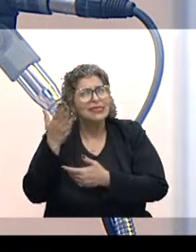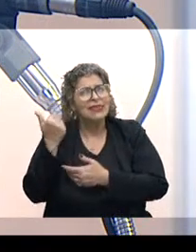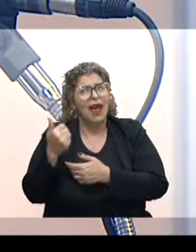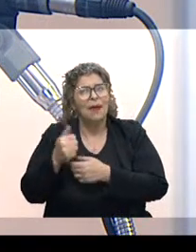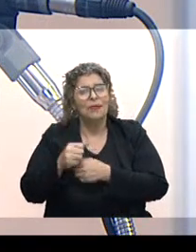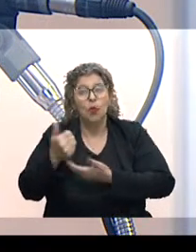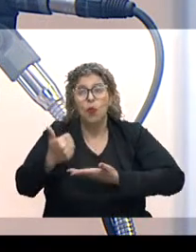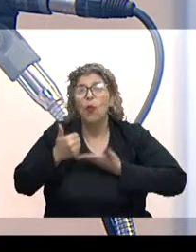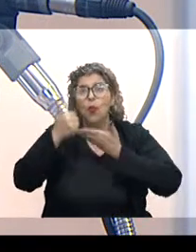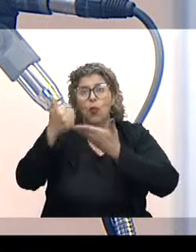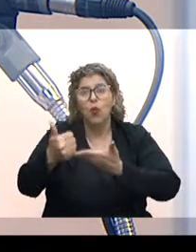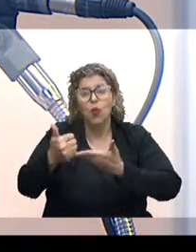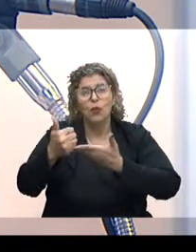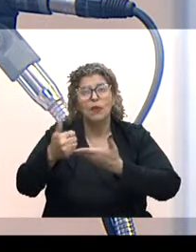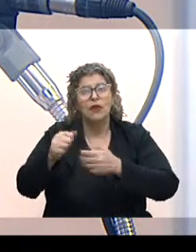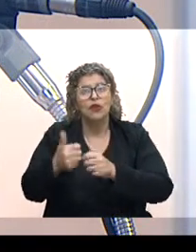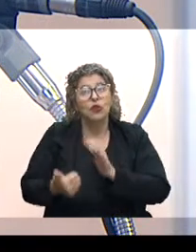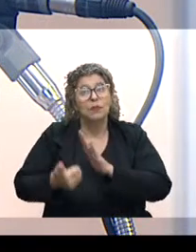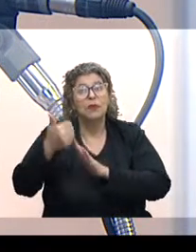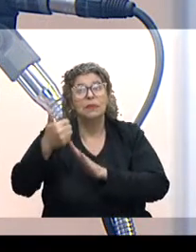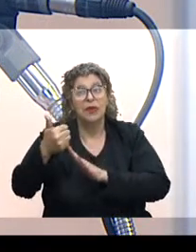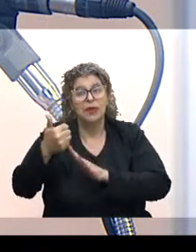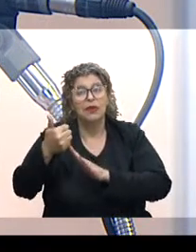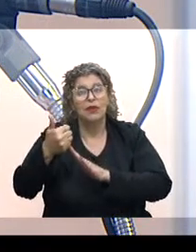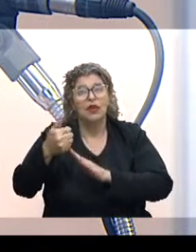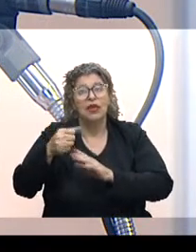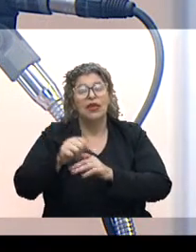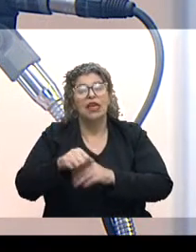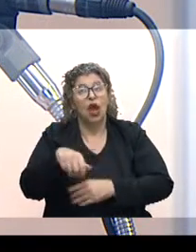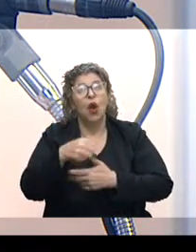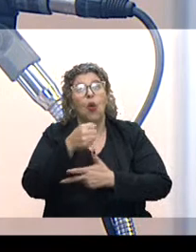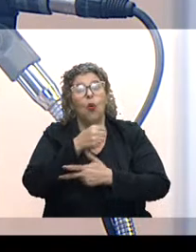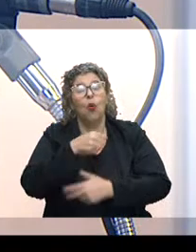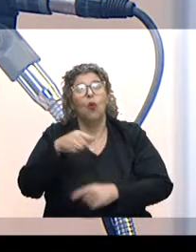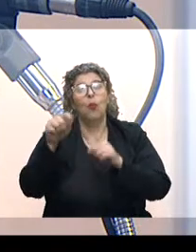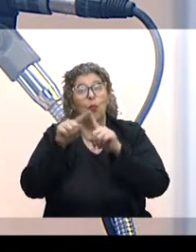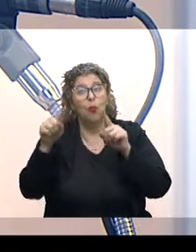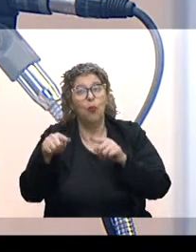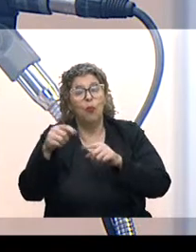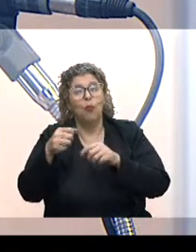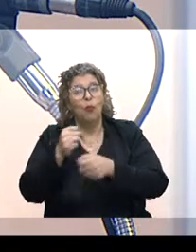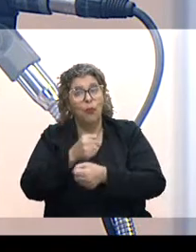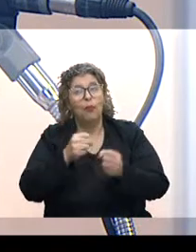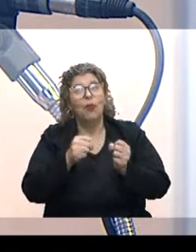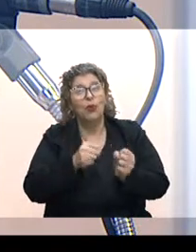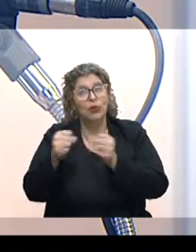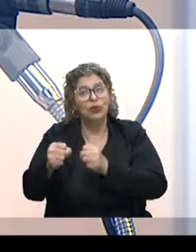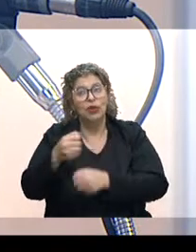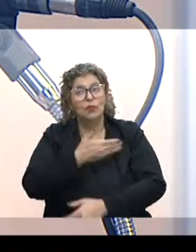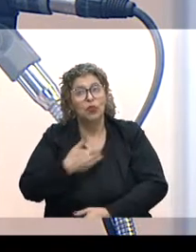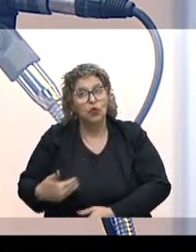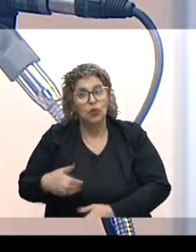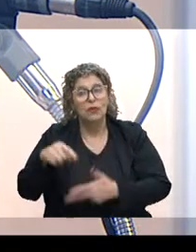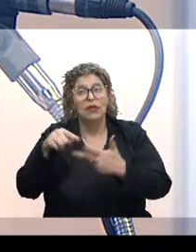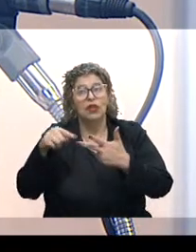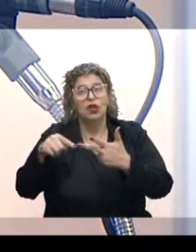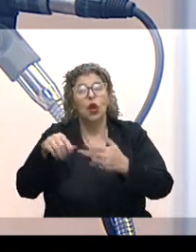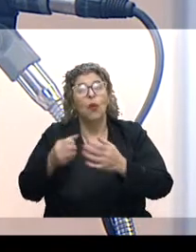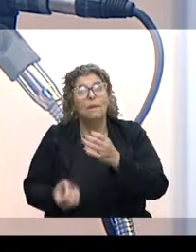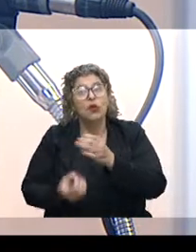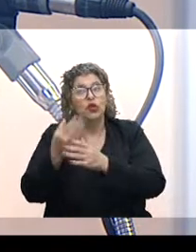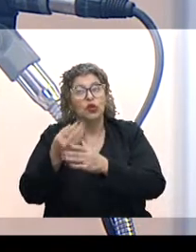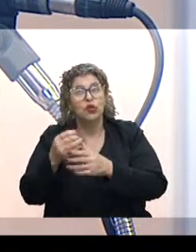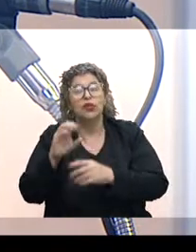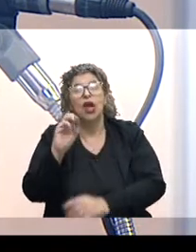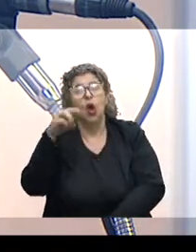quanto eu defendo a integração do primeiro setor, que é o poder público, o segundo setor, que o poder produtivo, e o terceiro setor, que somos nós, as